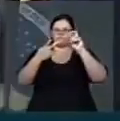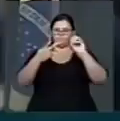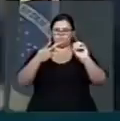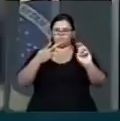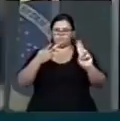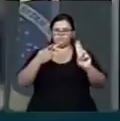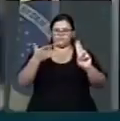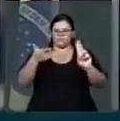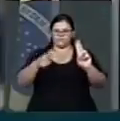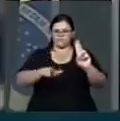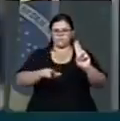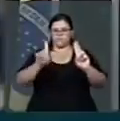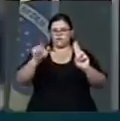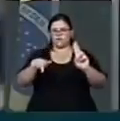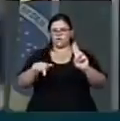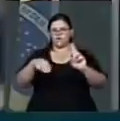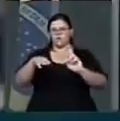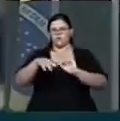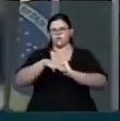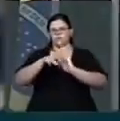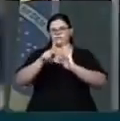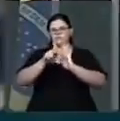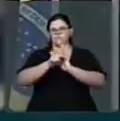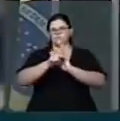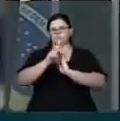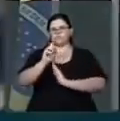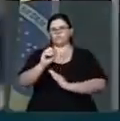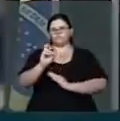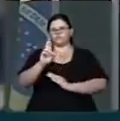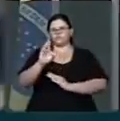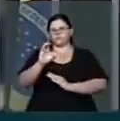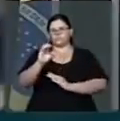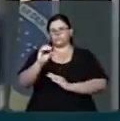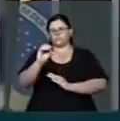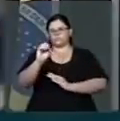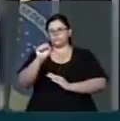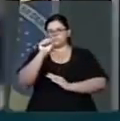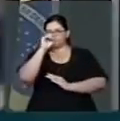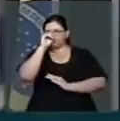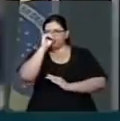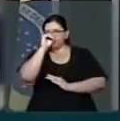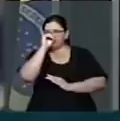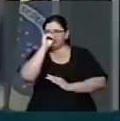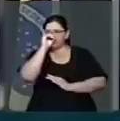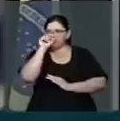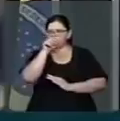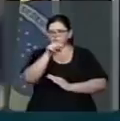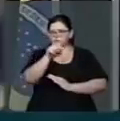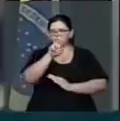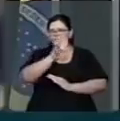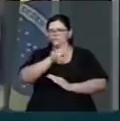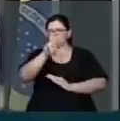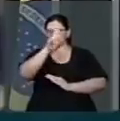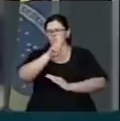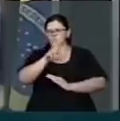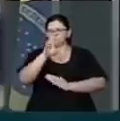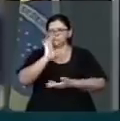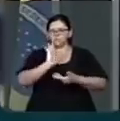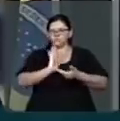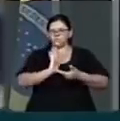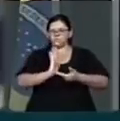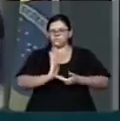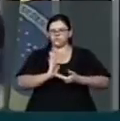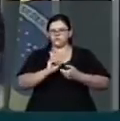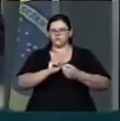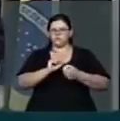Aquela era a medida provisória dos porcos, daqueles que usaram o parlamento para